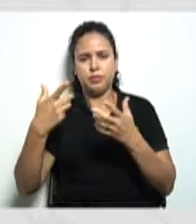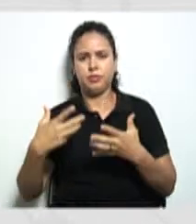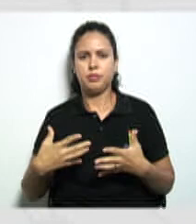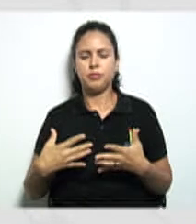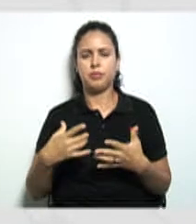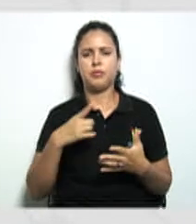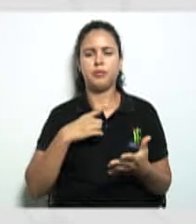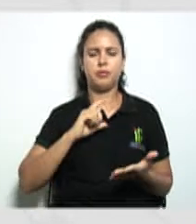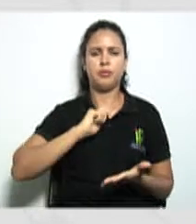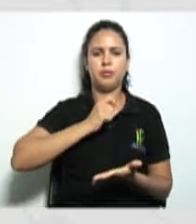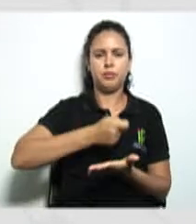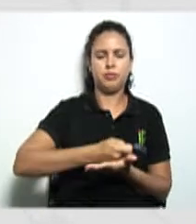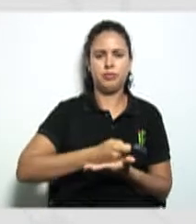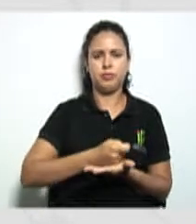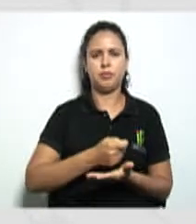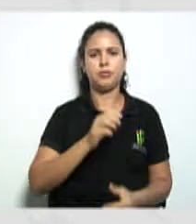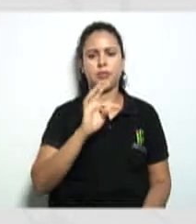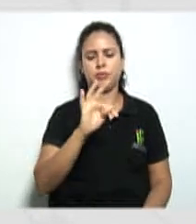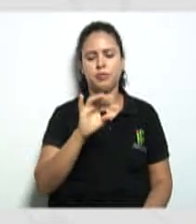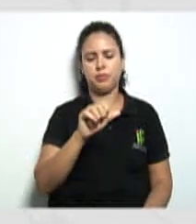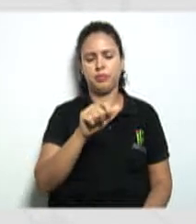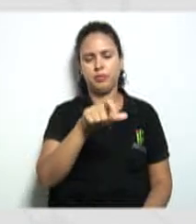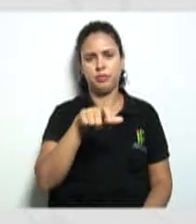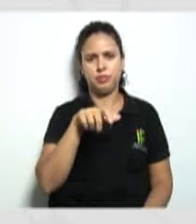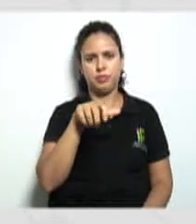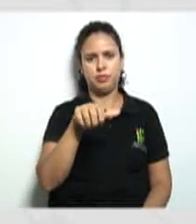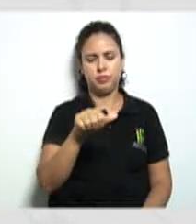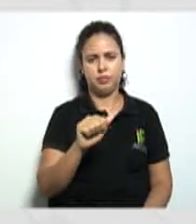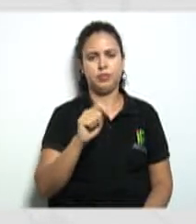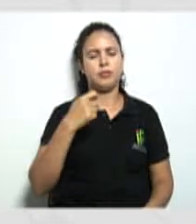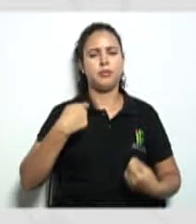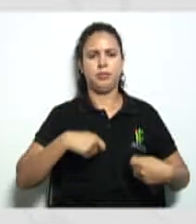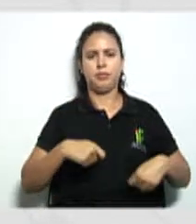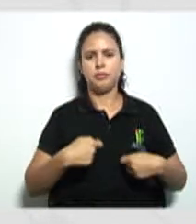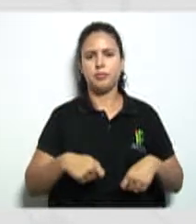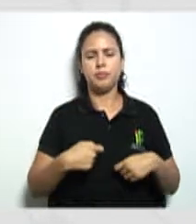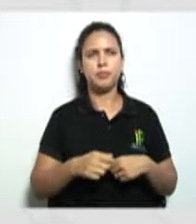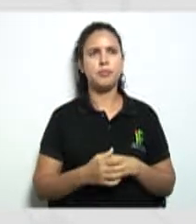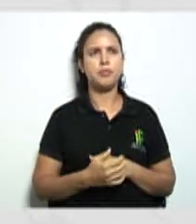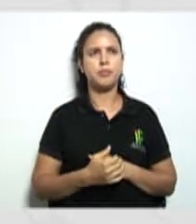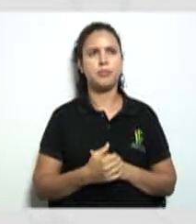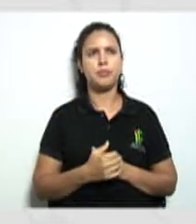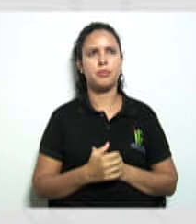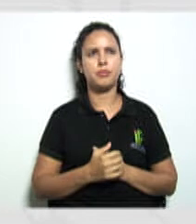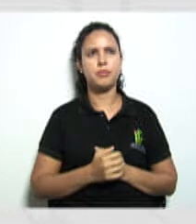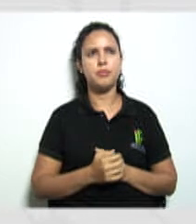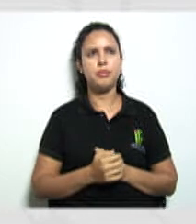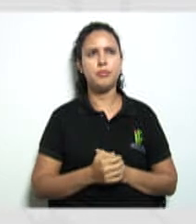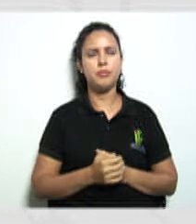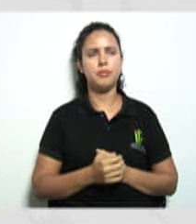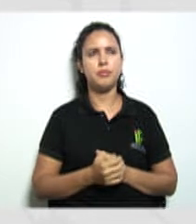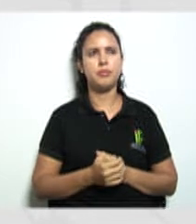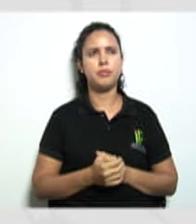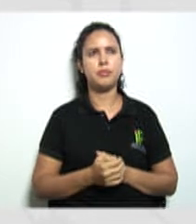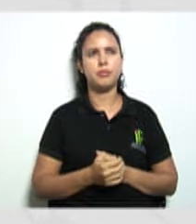pagamento dessas taxas esses pagamentos também são necessários certo olha só